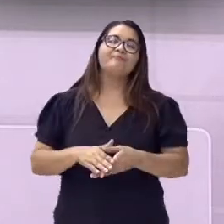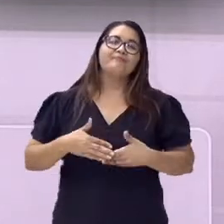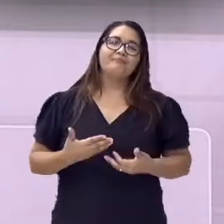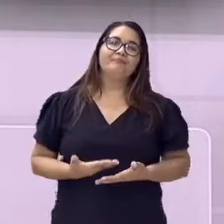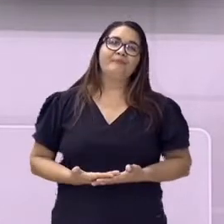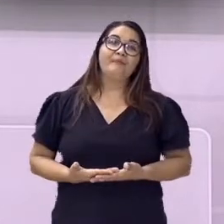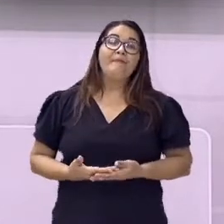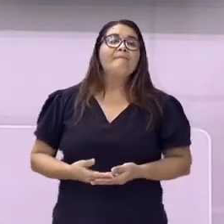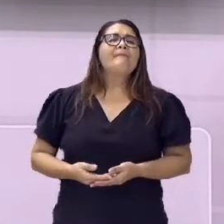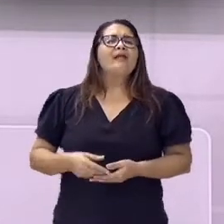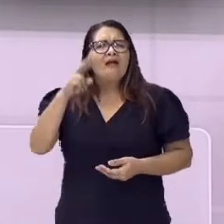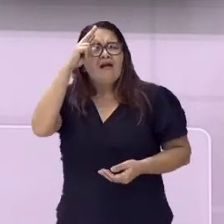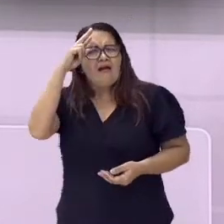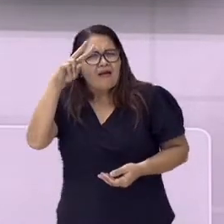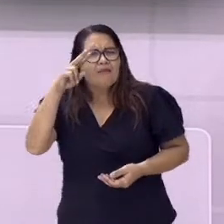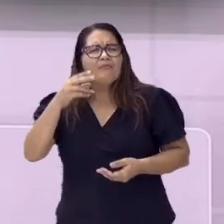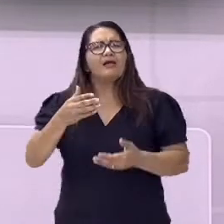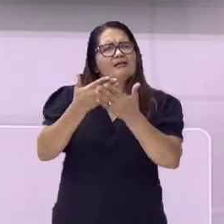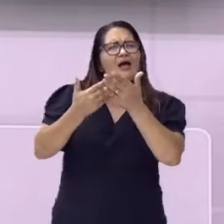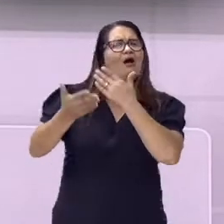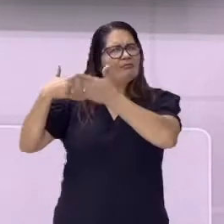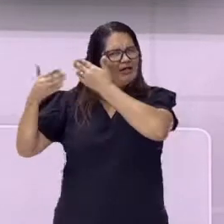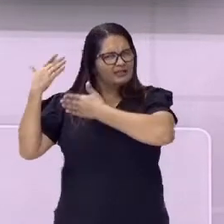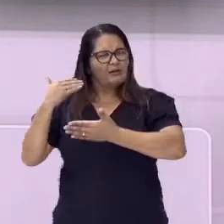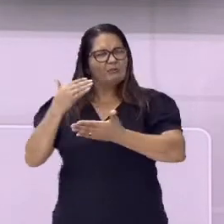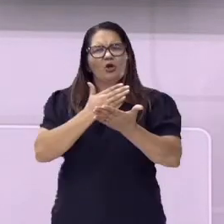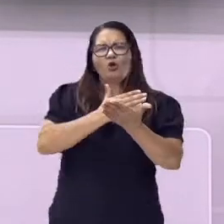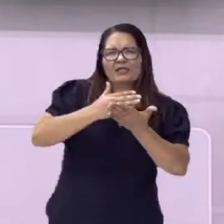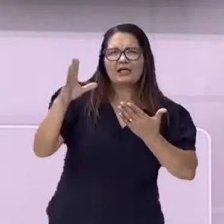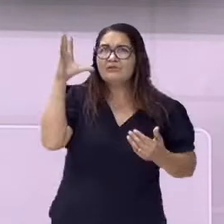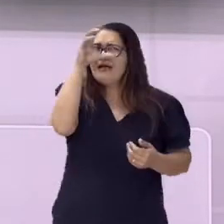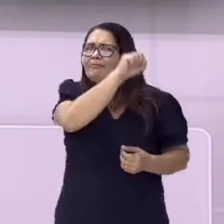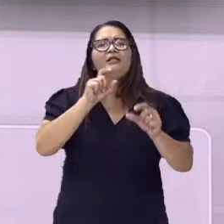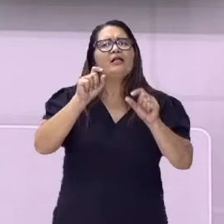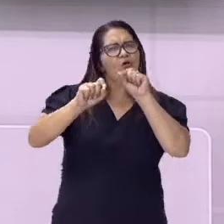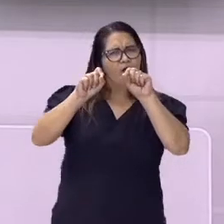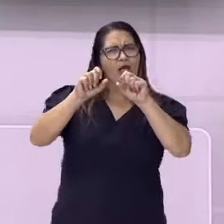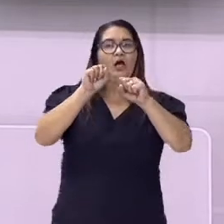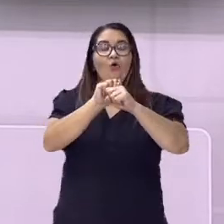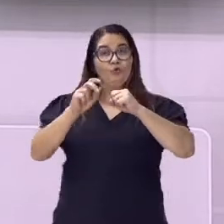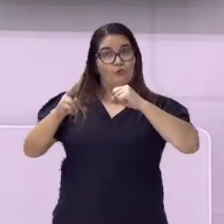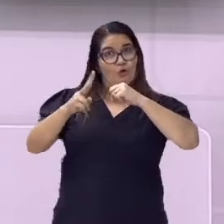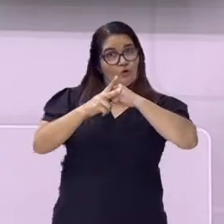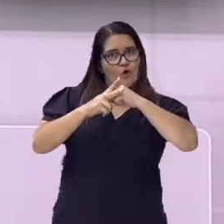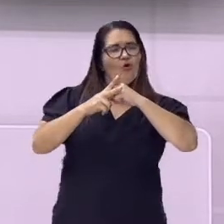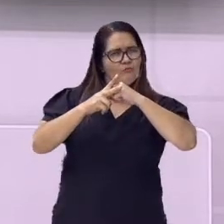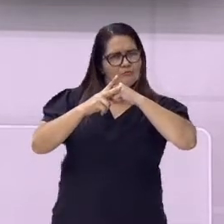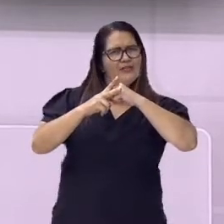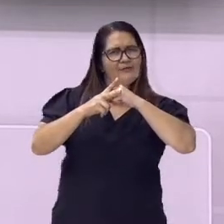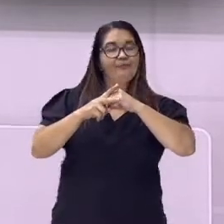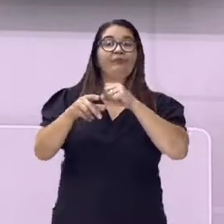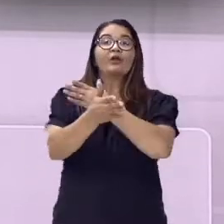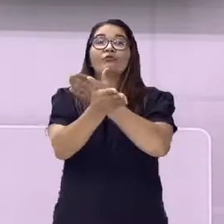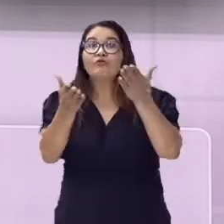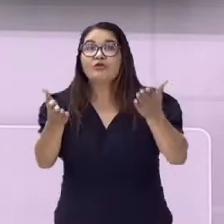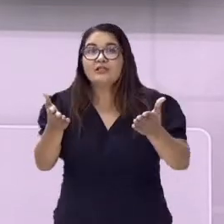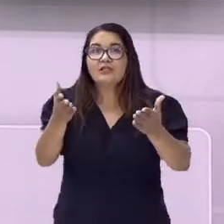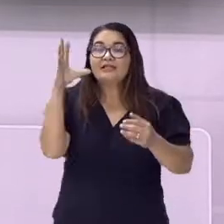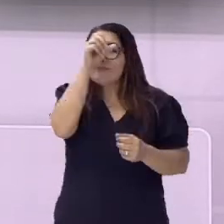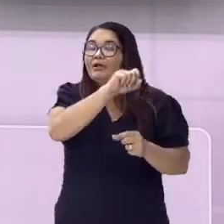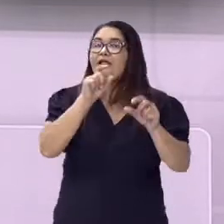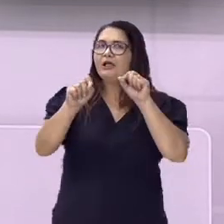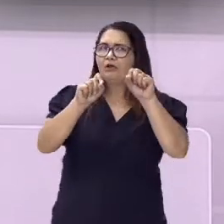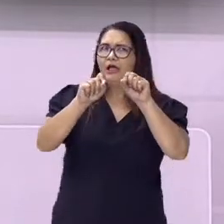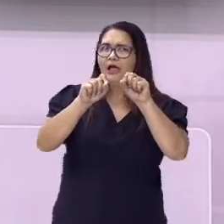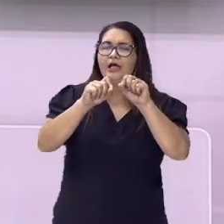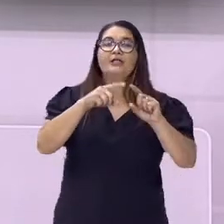Na aula passada, iniciamos o conteúdo Pronomes. Vocês aprenderam que os pronomes representam as classes